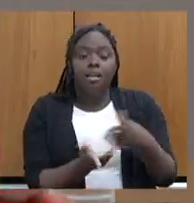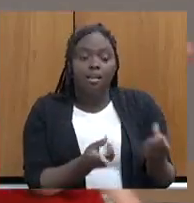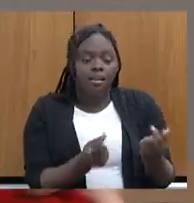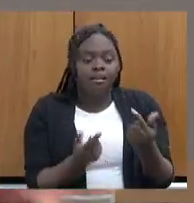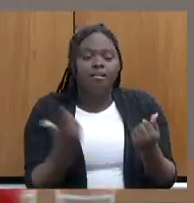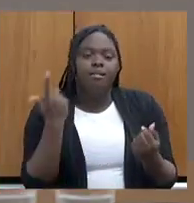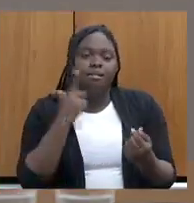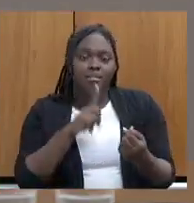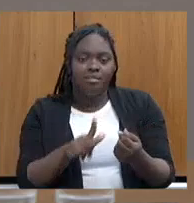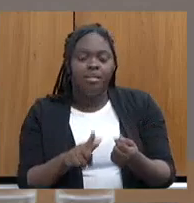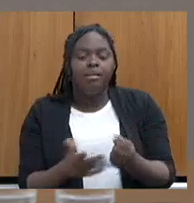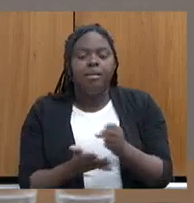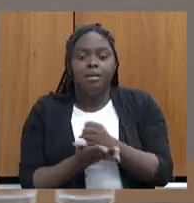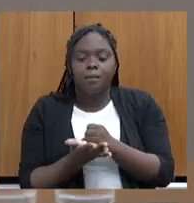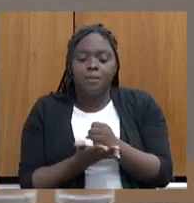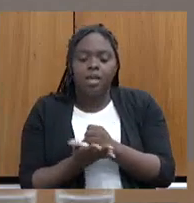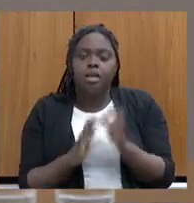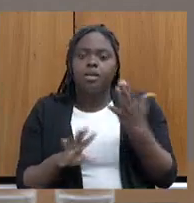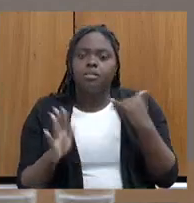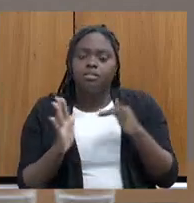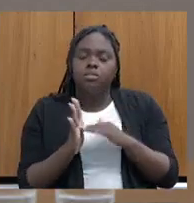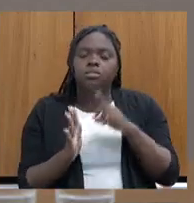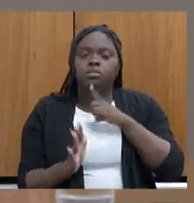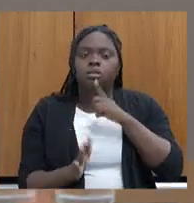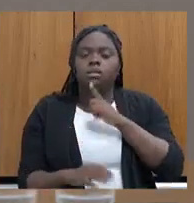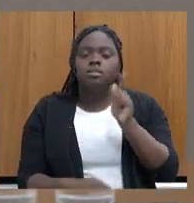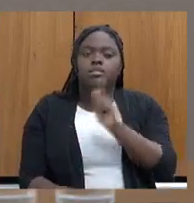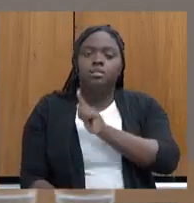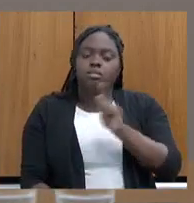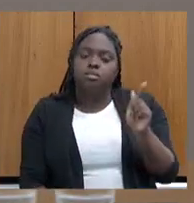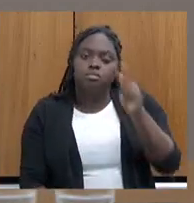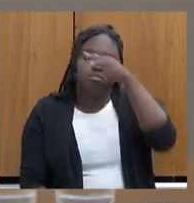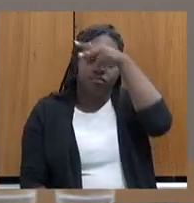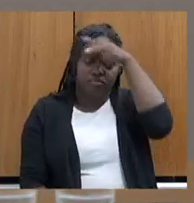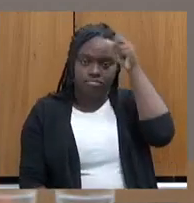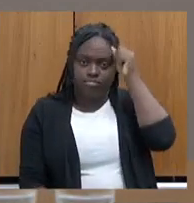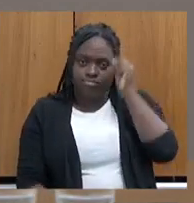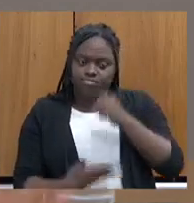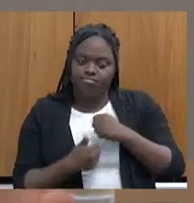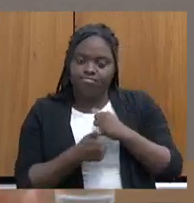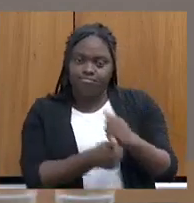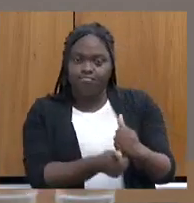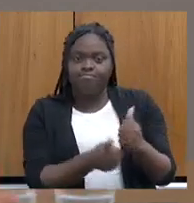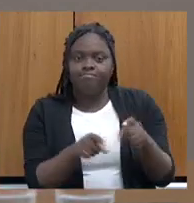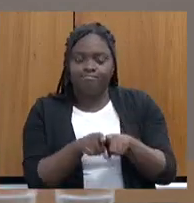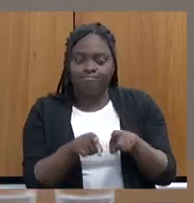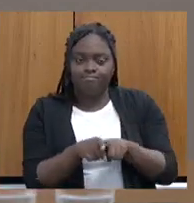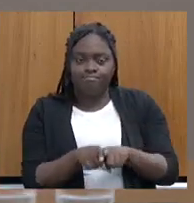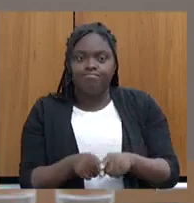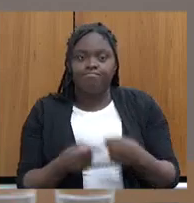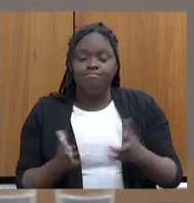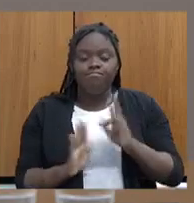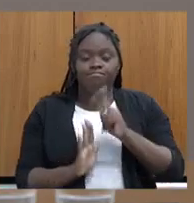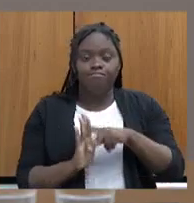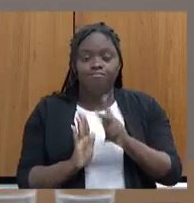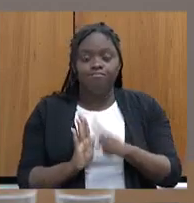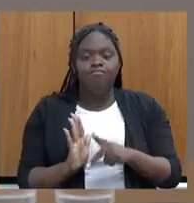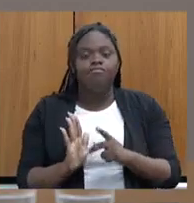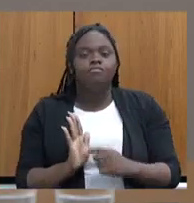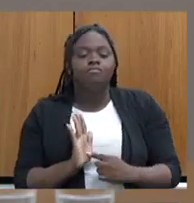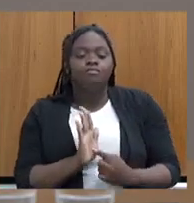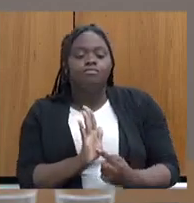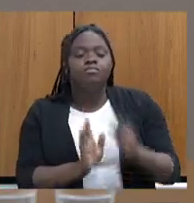E também, a base disso tudo está a gestão municipal, que a gente apoia também. Então, é um projeto que a gente visa as pessoas,